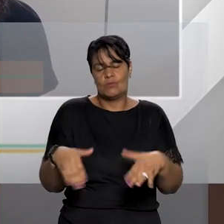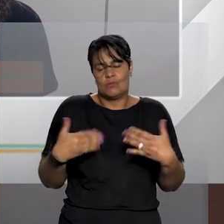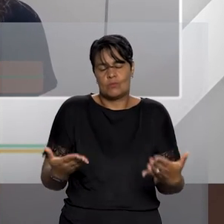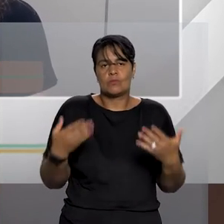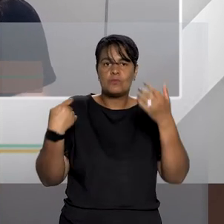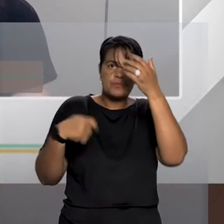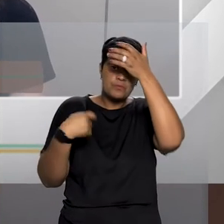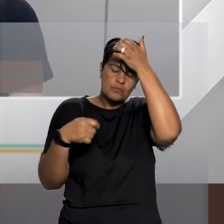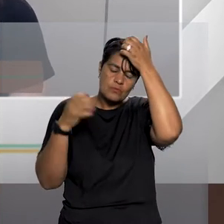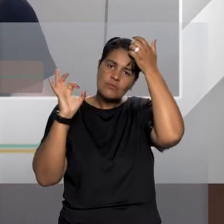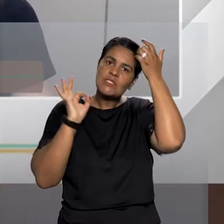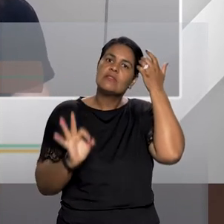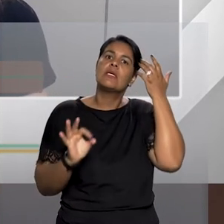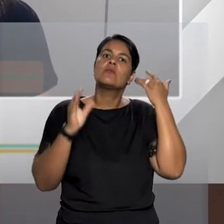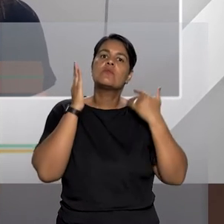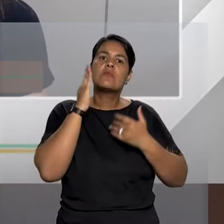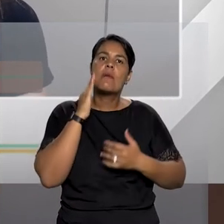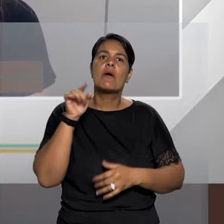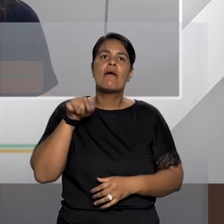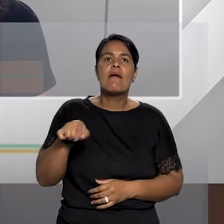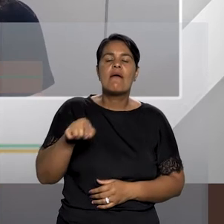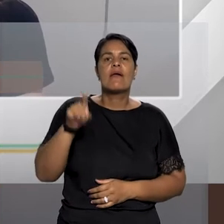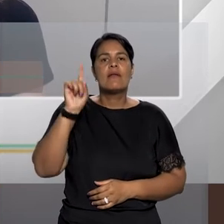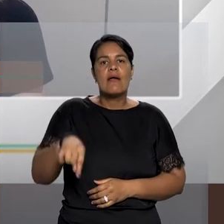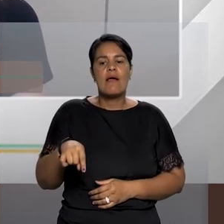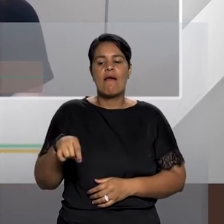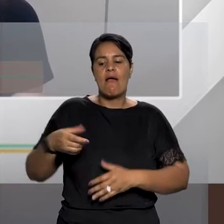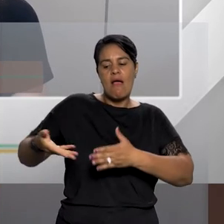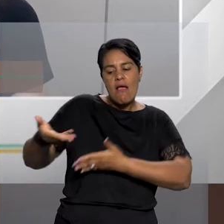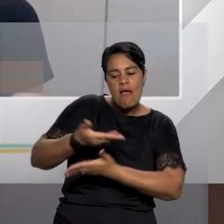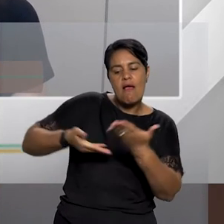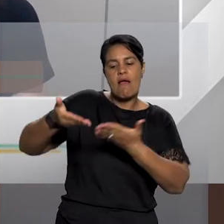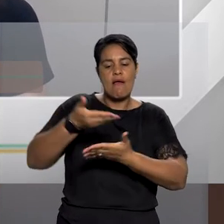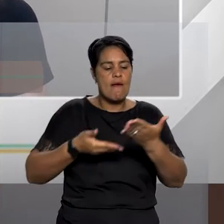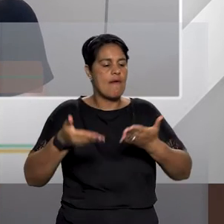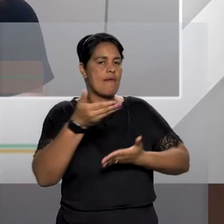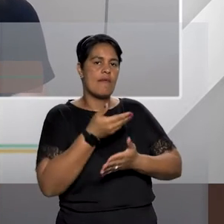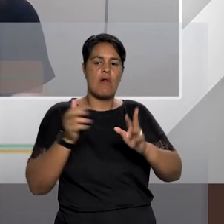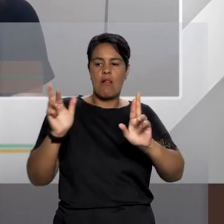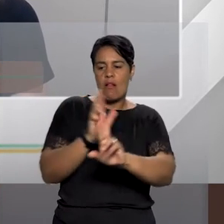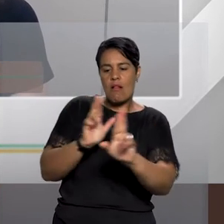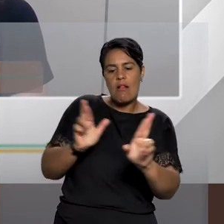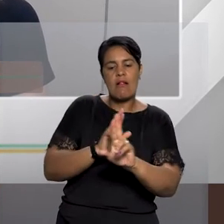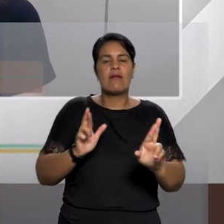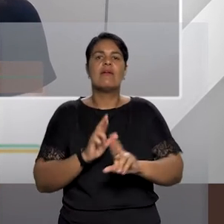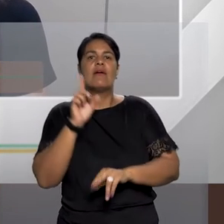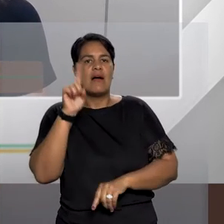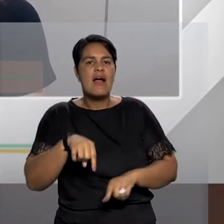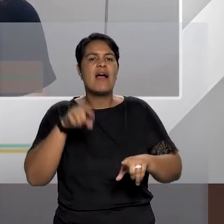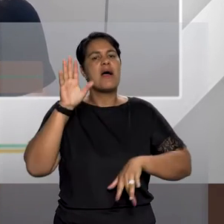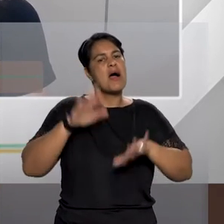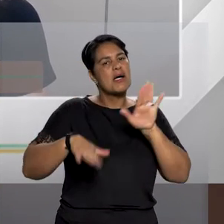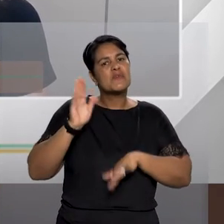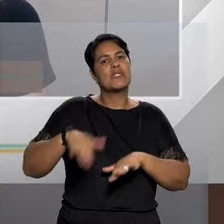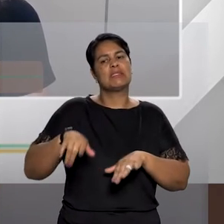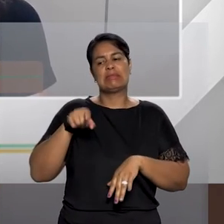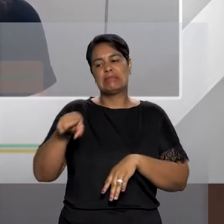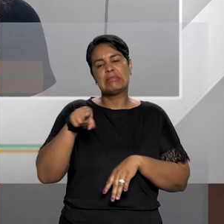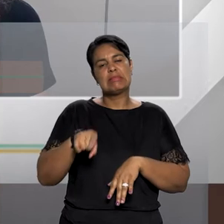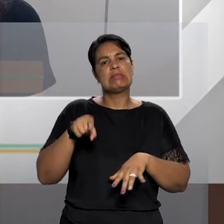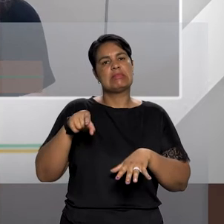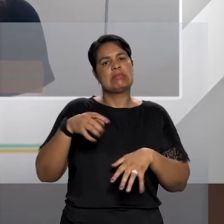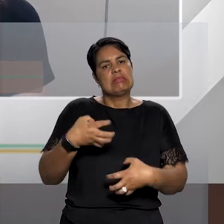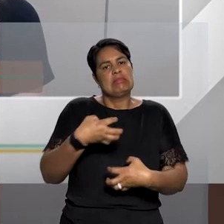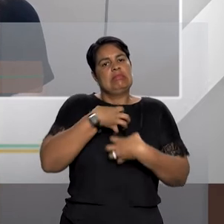sentido mesmo de funcionalidade dessas relações que são relações doentes, relações onde há